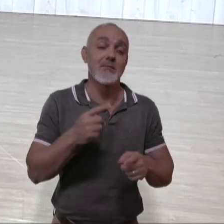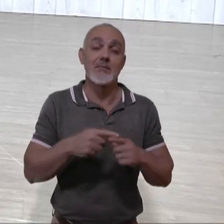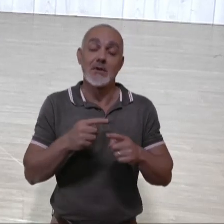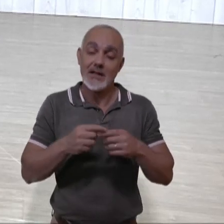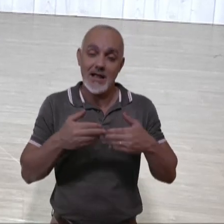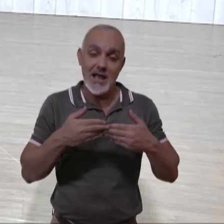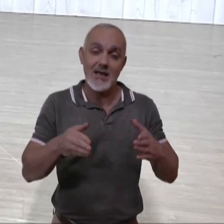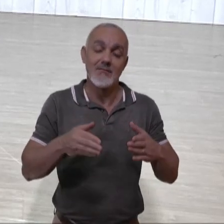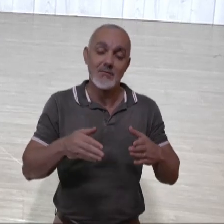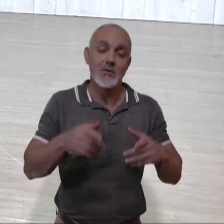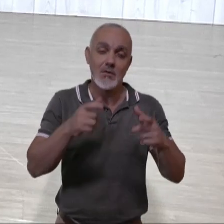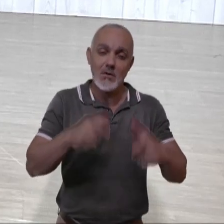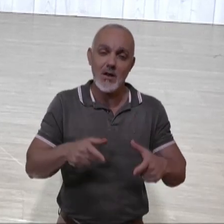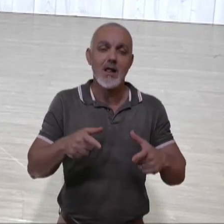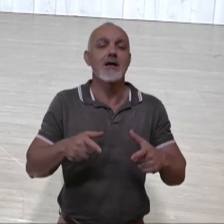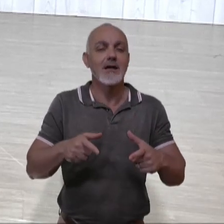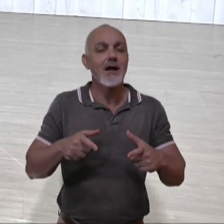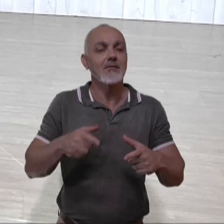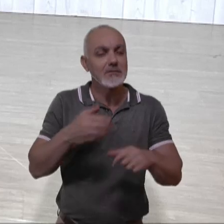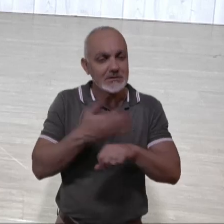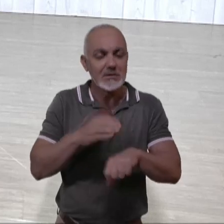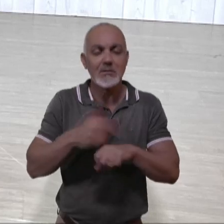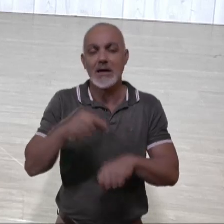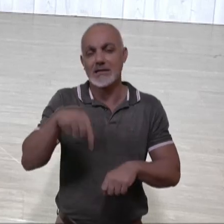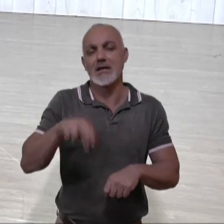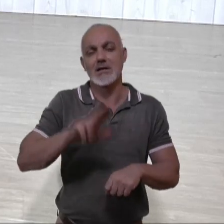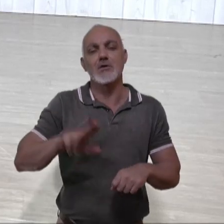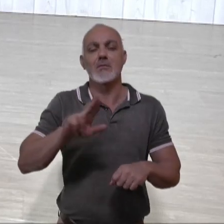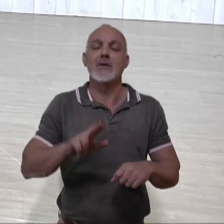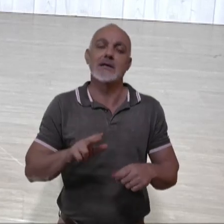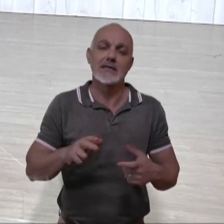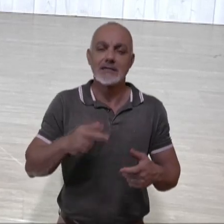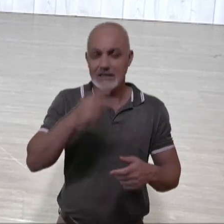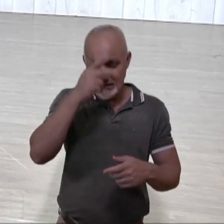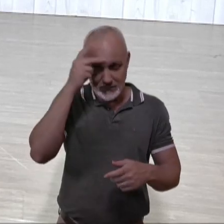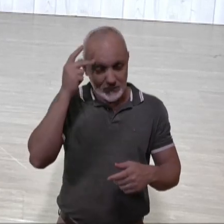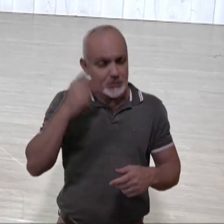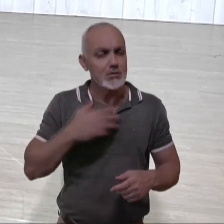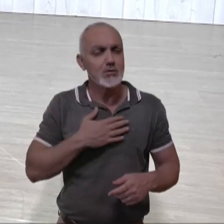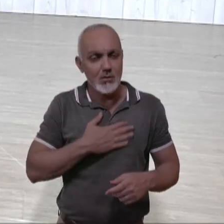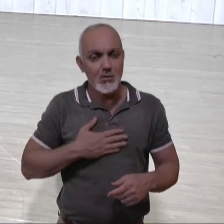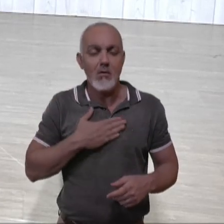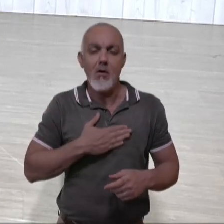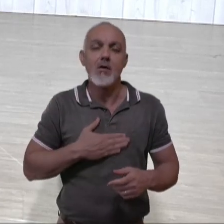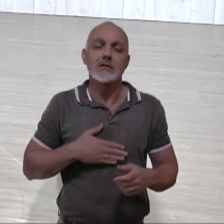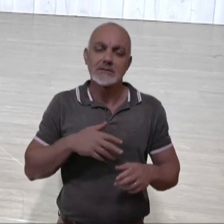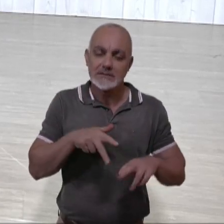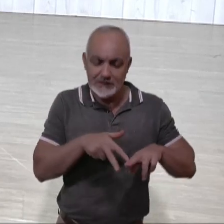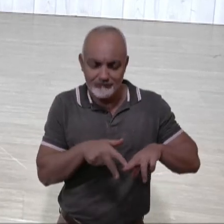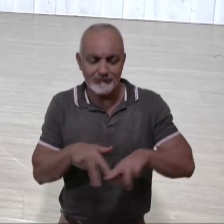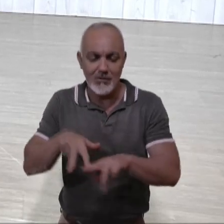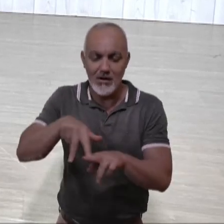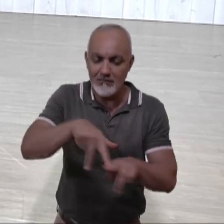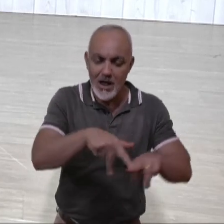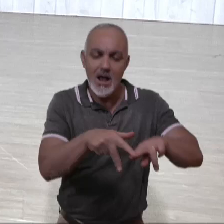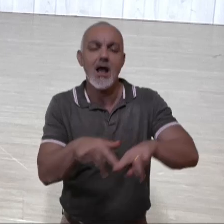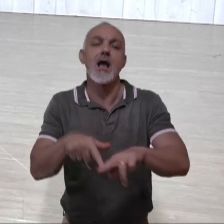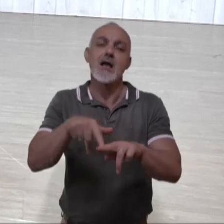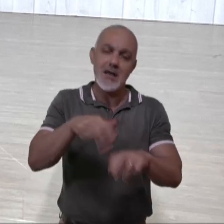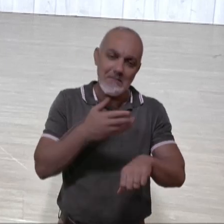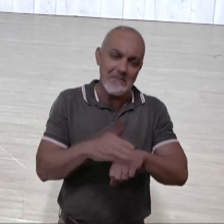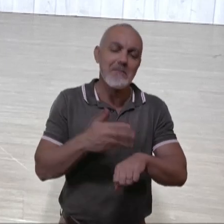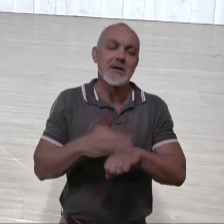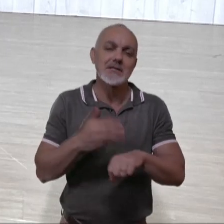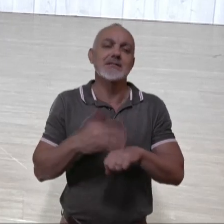inaugurada uma nova pista de skate aqui em Uberlândia. Sim. Para os adeptos, os apaixonados em skate, poderem praticar